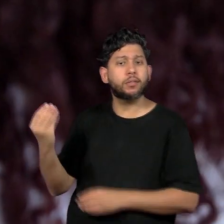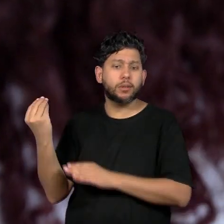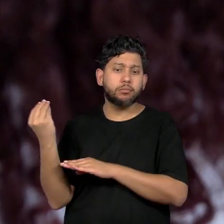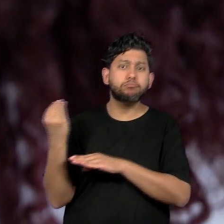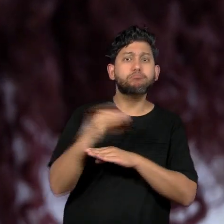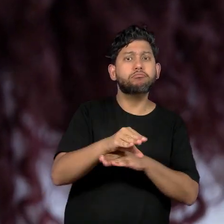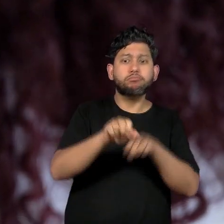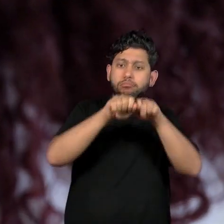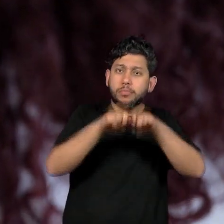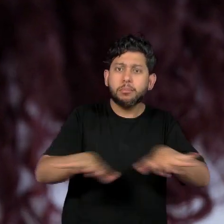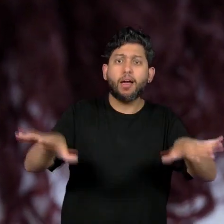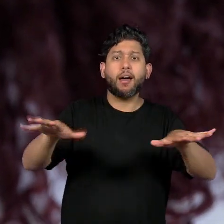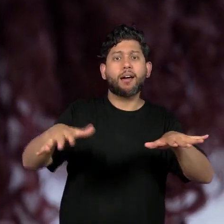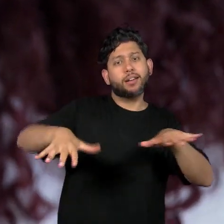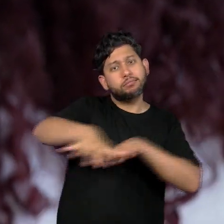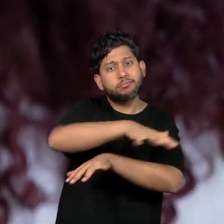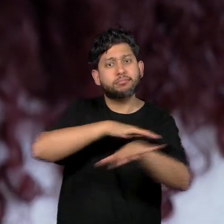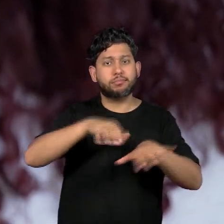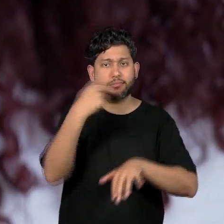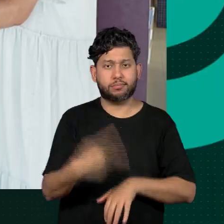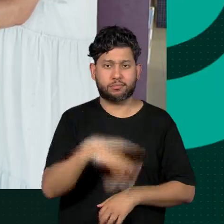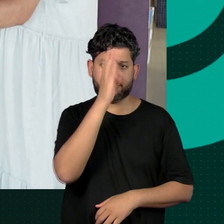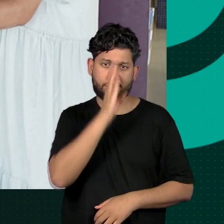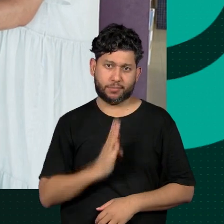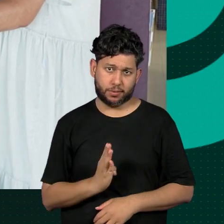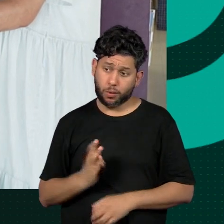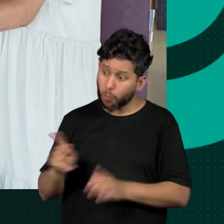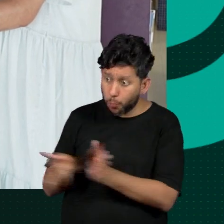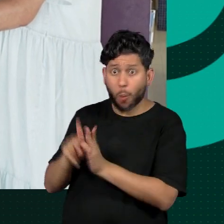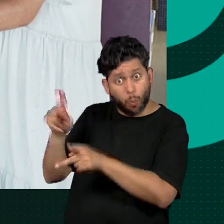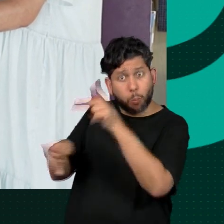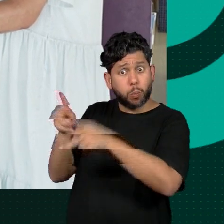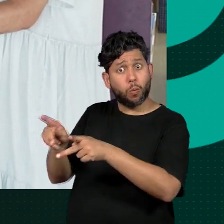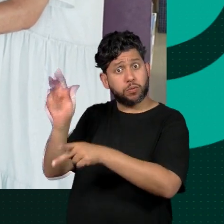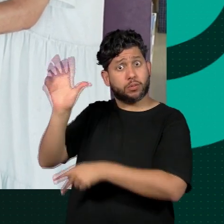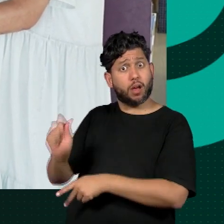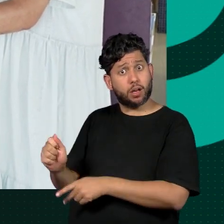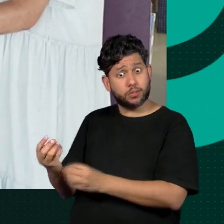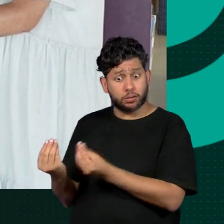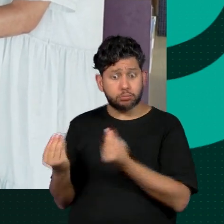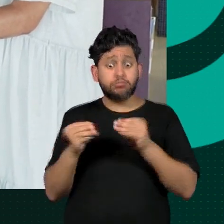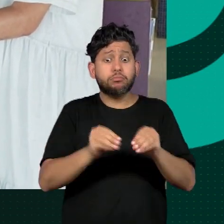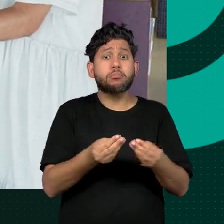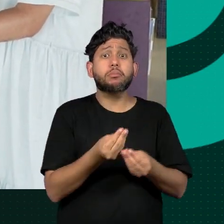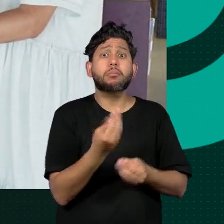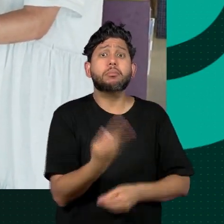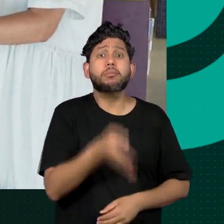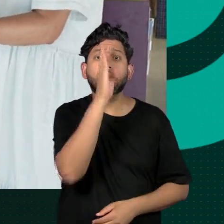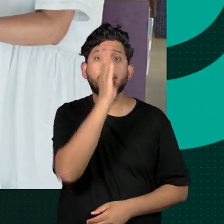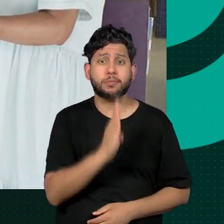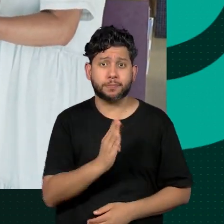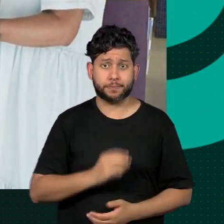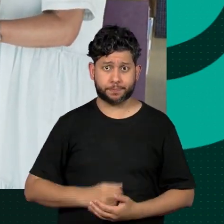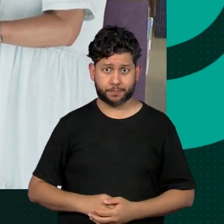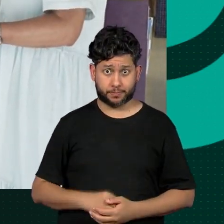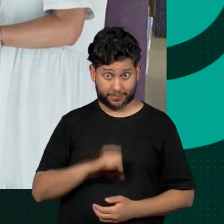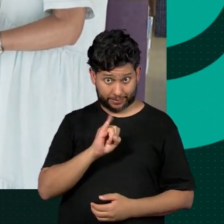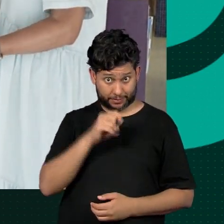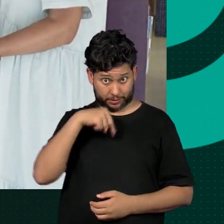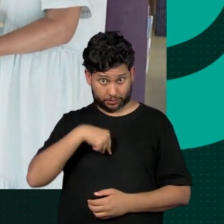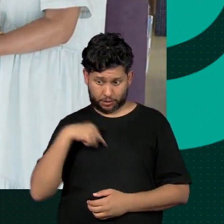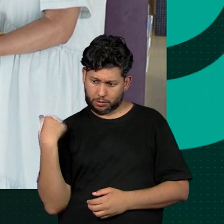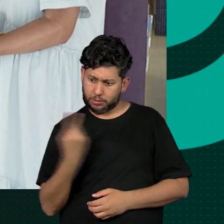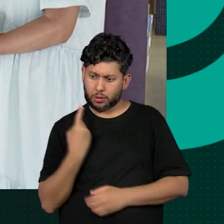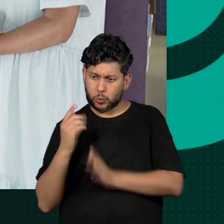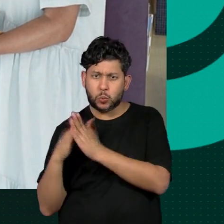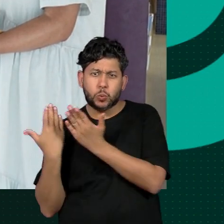cultura dos povos africanos. E quando nós promovemos esse trabalho aqui na escola, nós